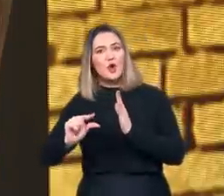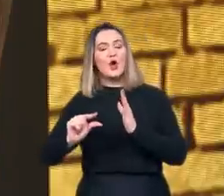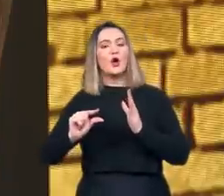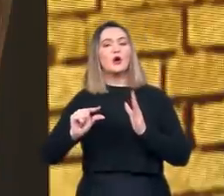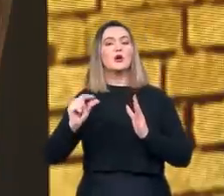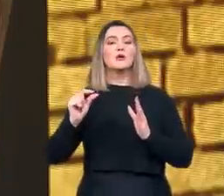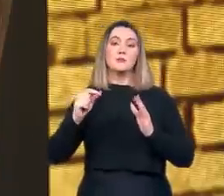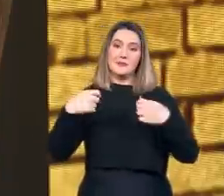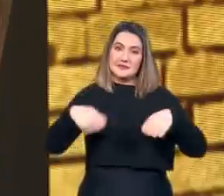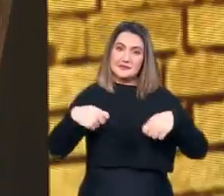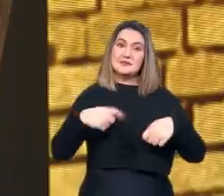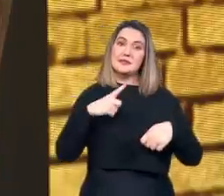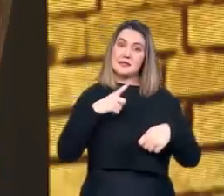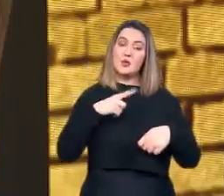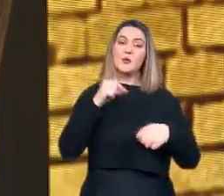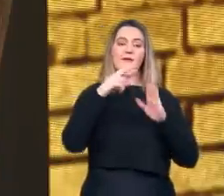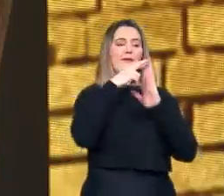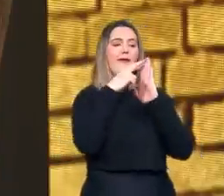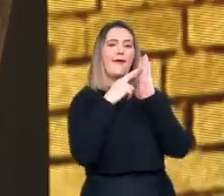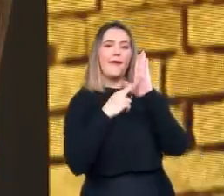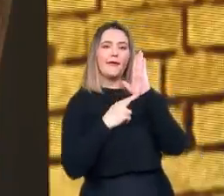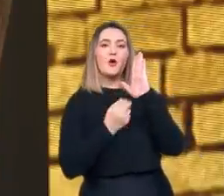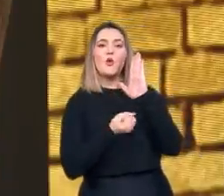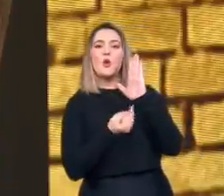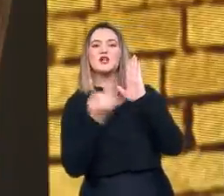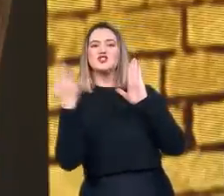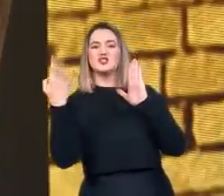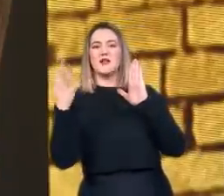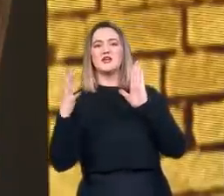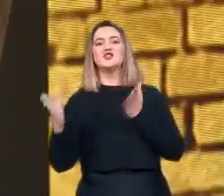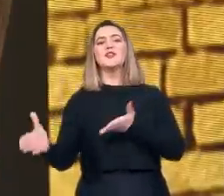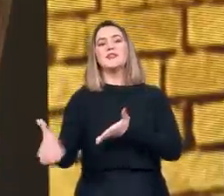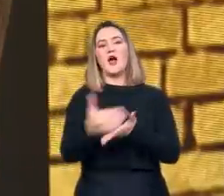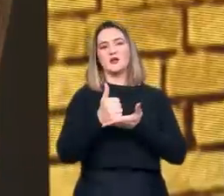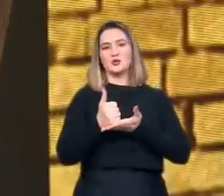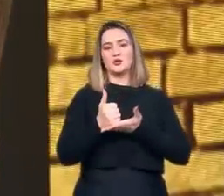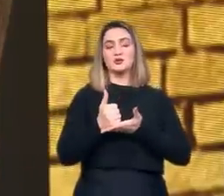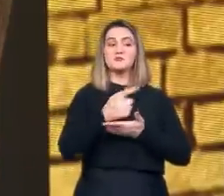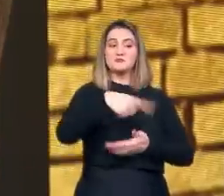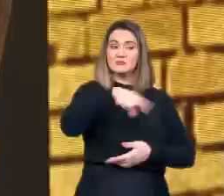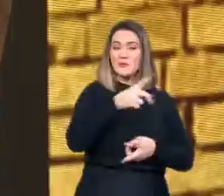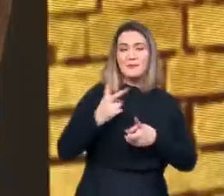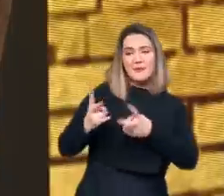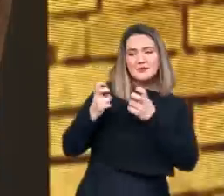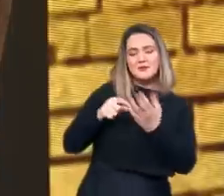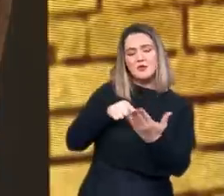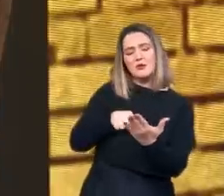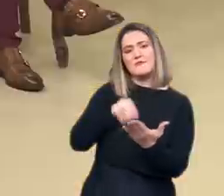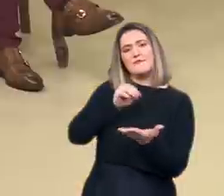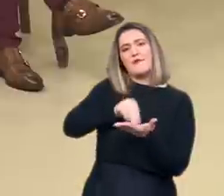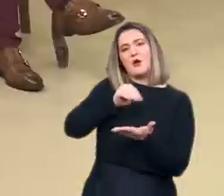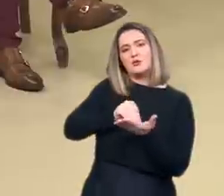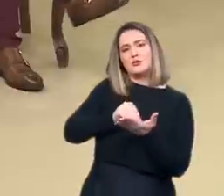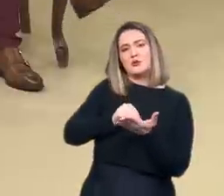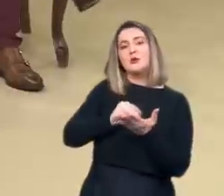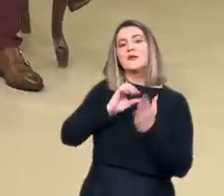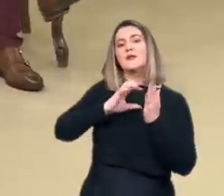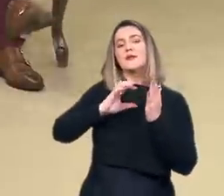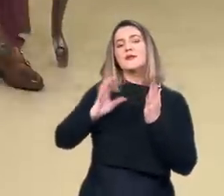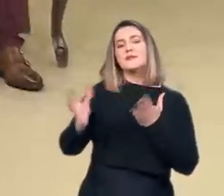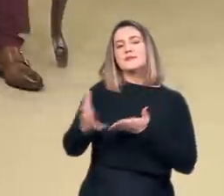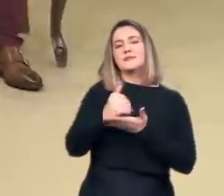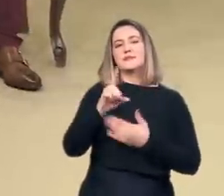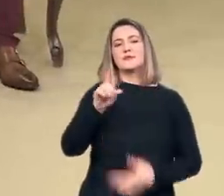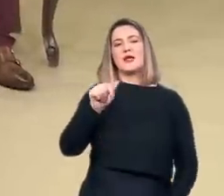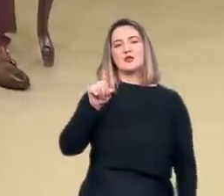fazer uma amostragem confiável. Os estatísticos apontaram essa falha séria no documento do Vaticano. Eu vou explicar